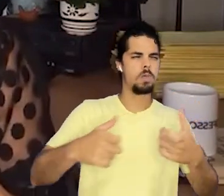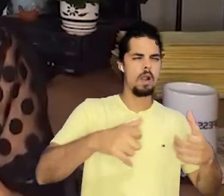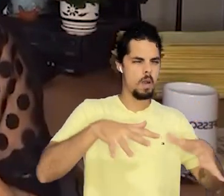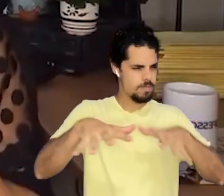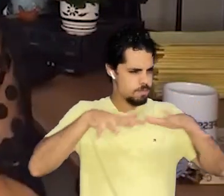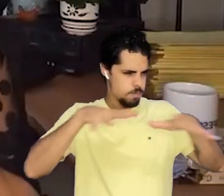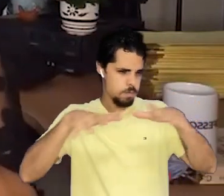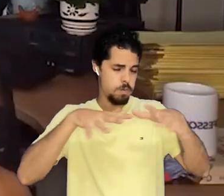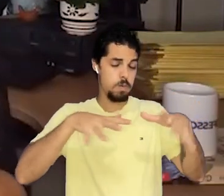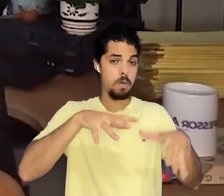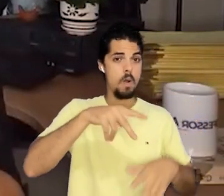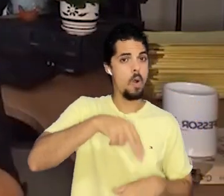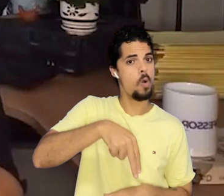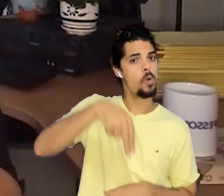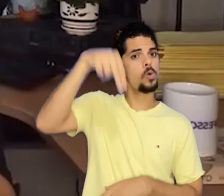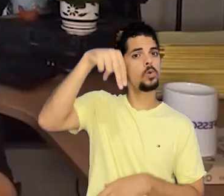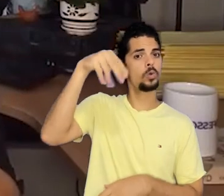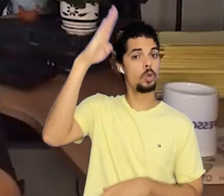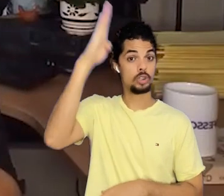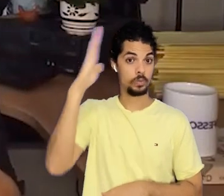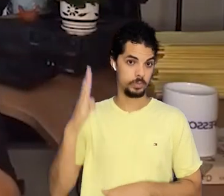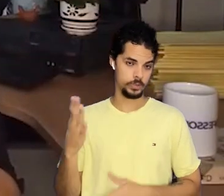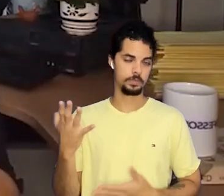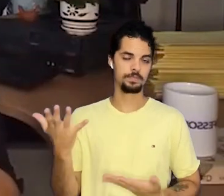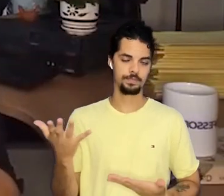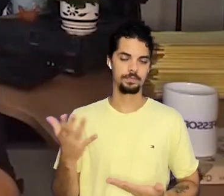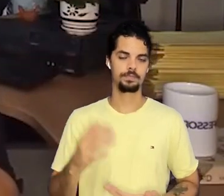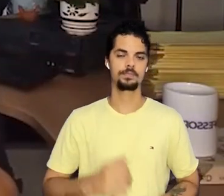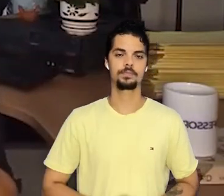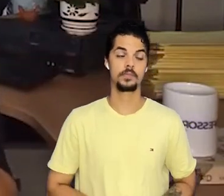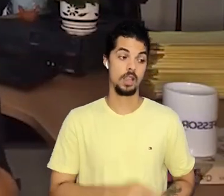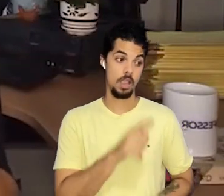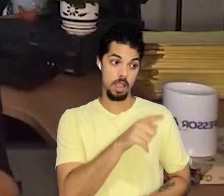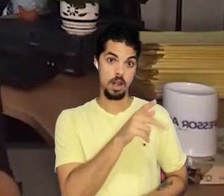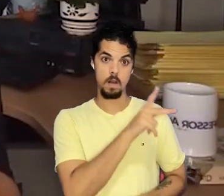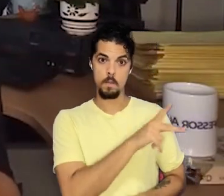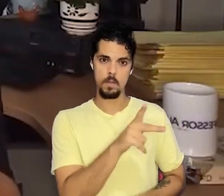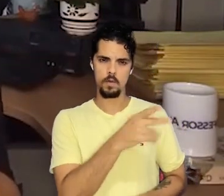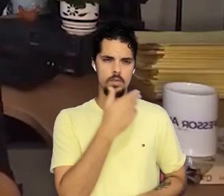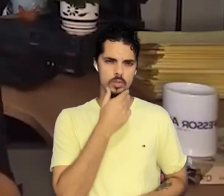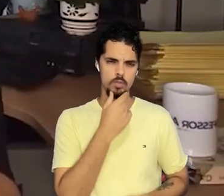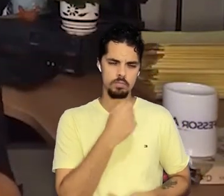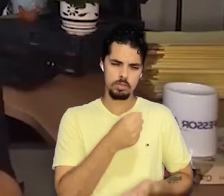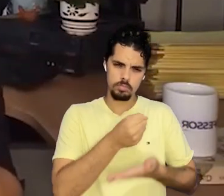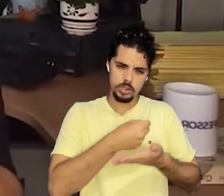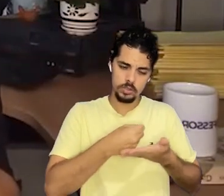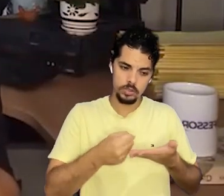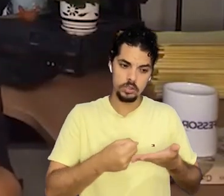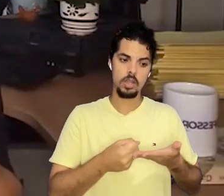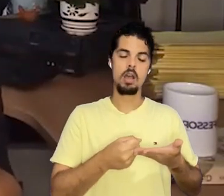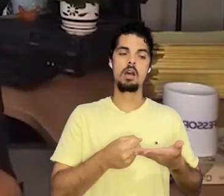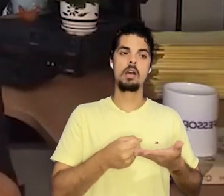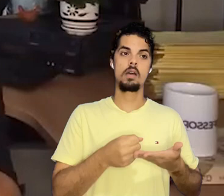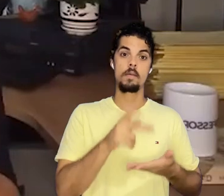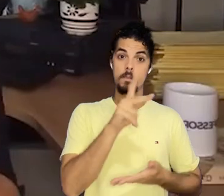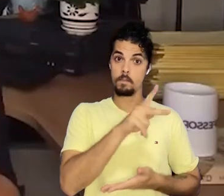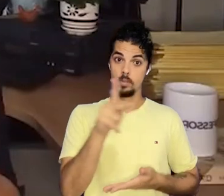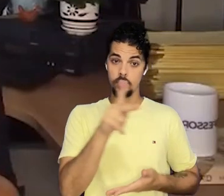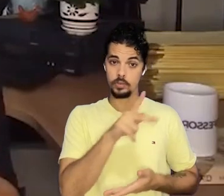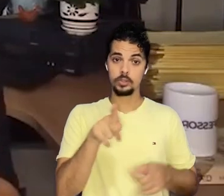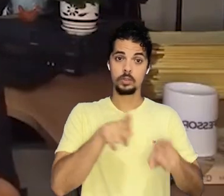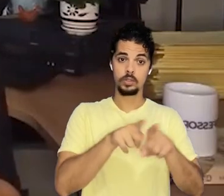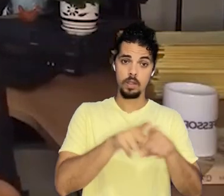que Sacudiu o Norte do Brasil. O professor Johnny é docente da Universidade Federal do Piauí e sócio do